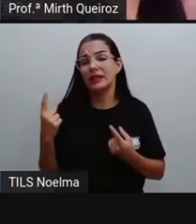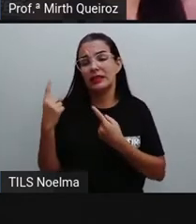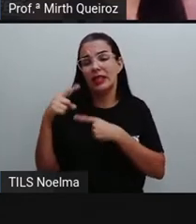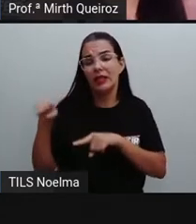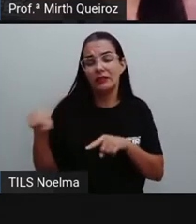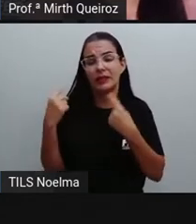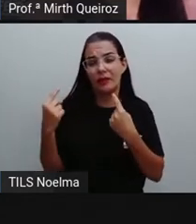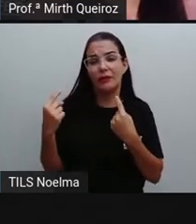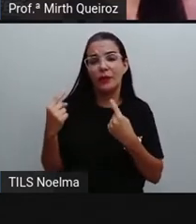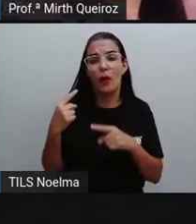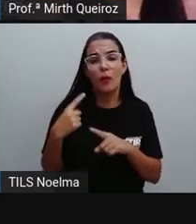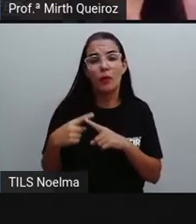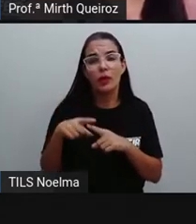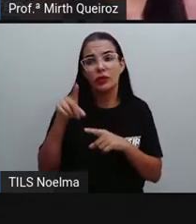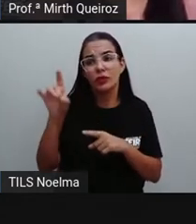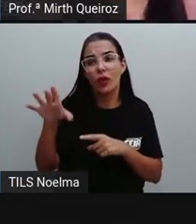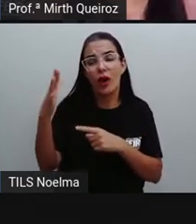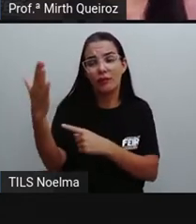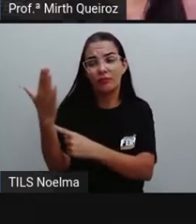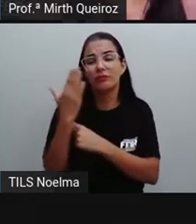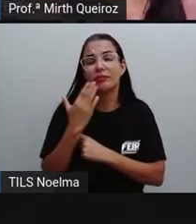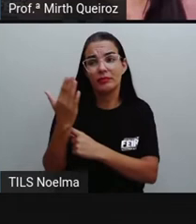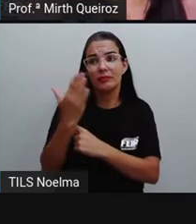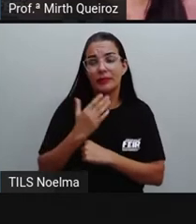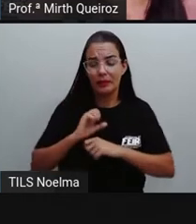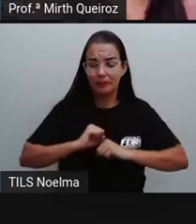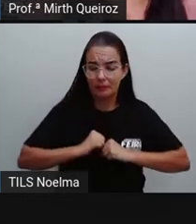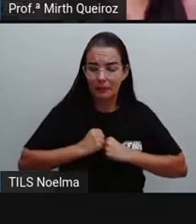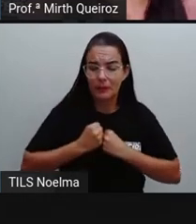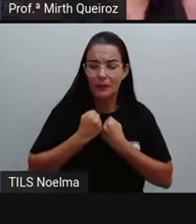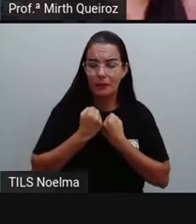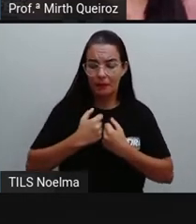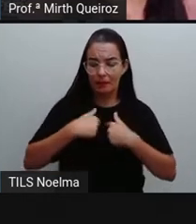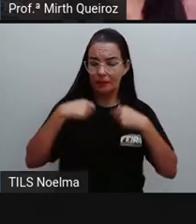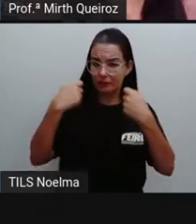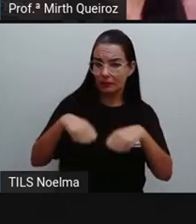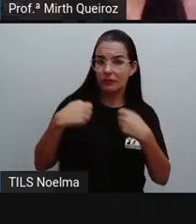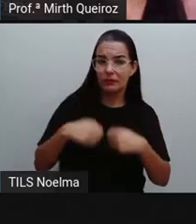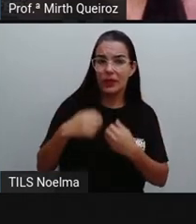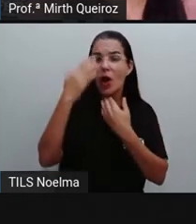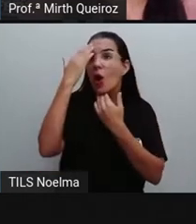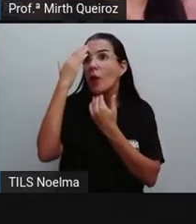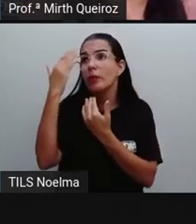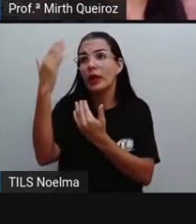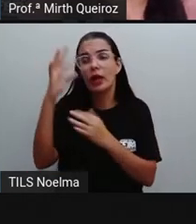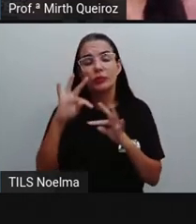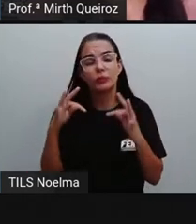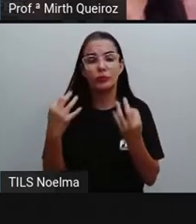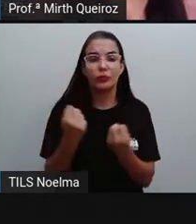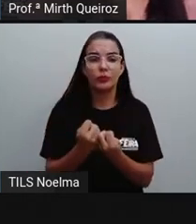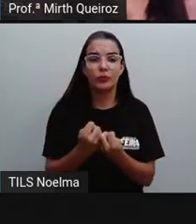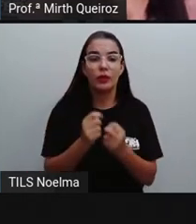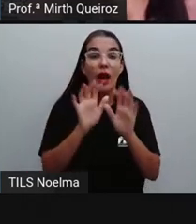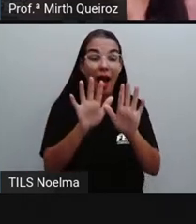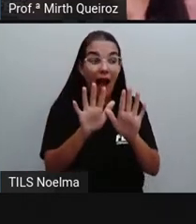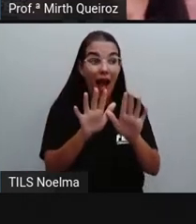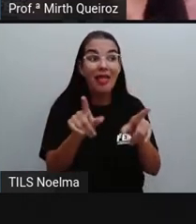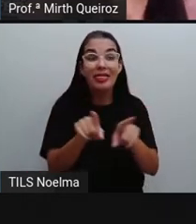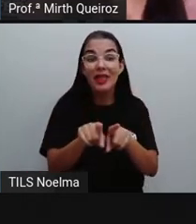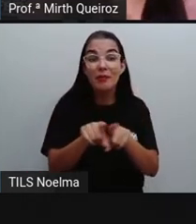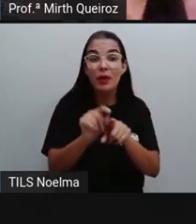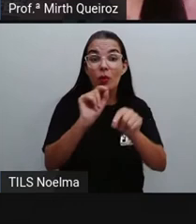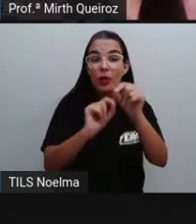senhora para me ajudar e me dar as forças que necessito. Obrigada por tudo. Ah, sim,